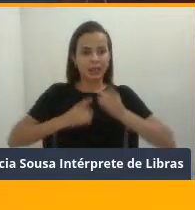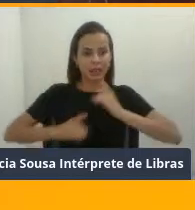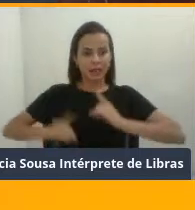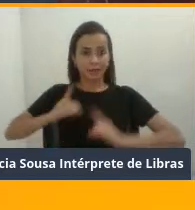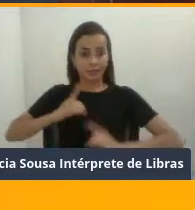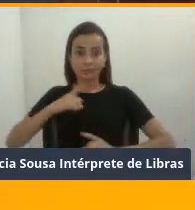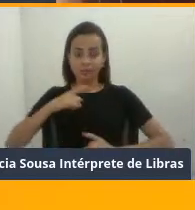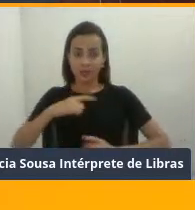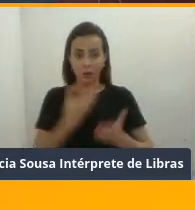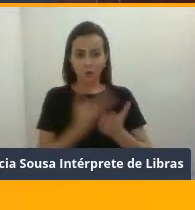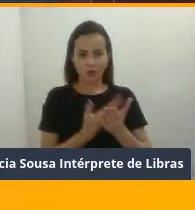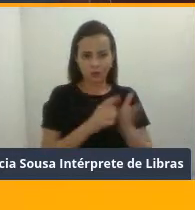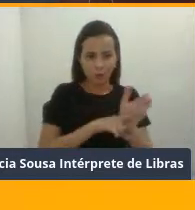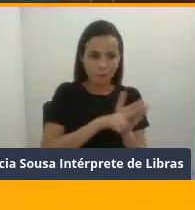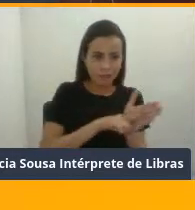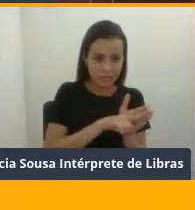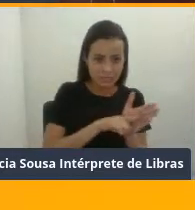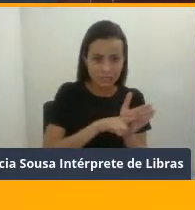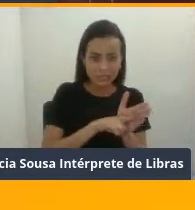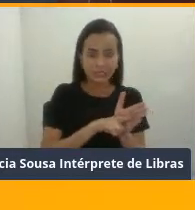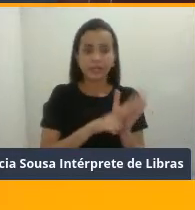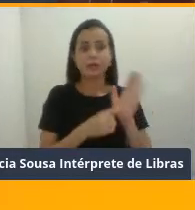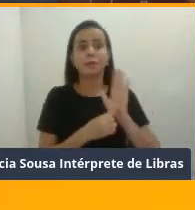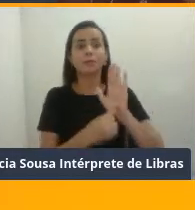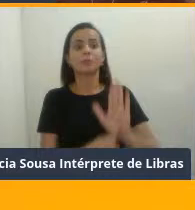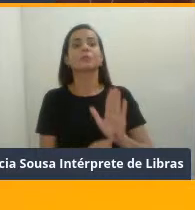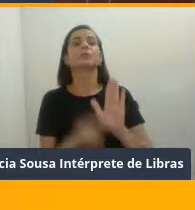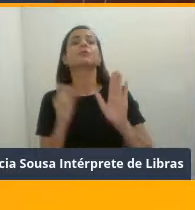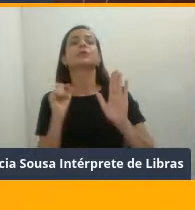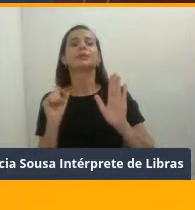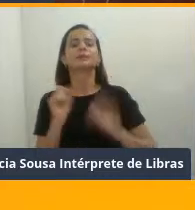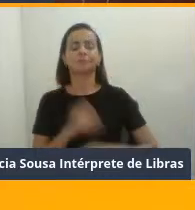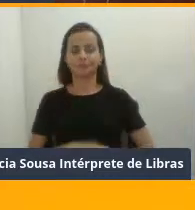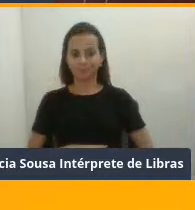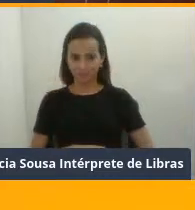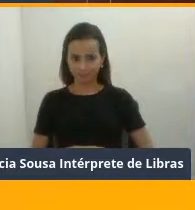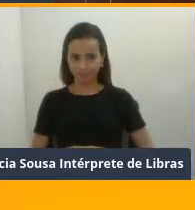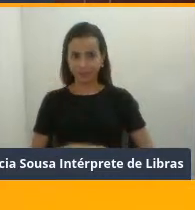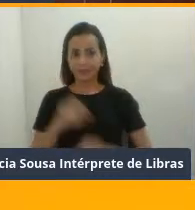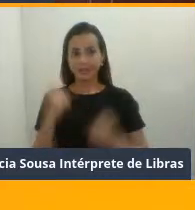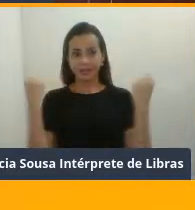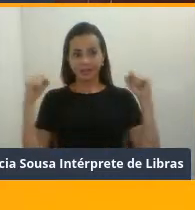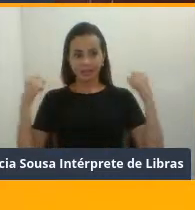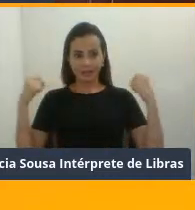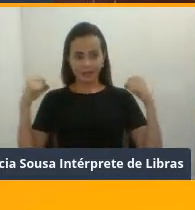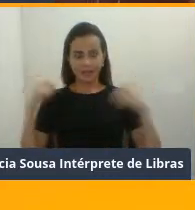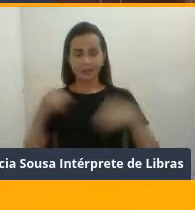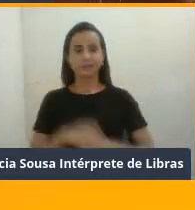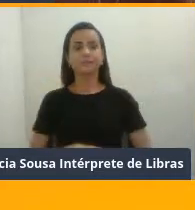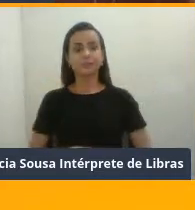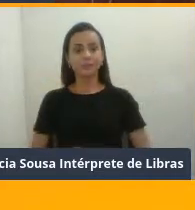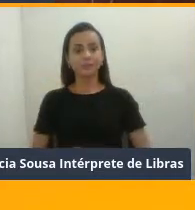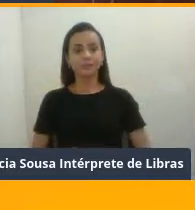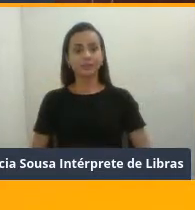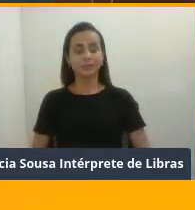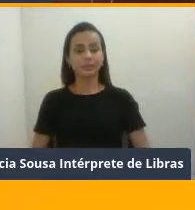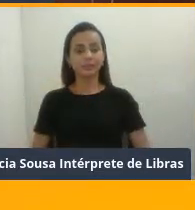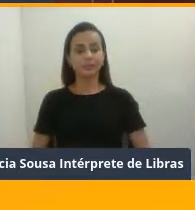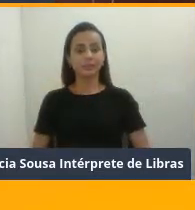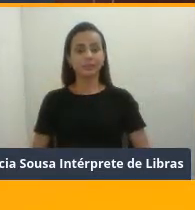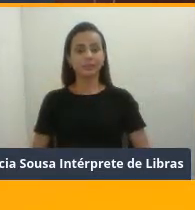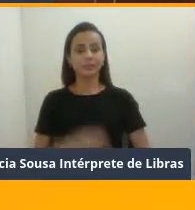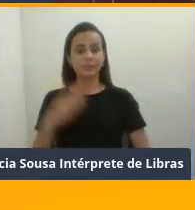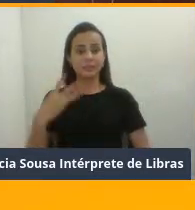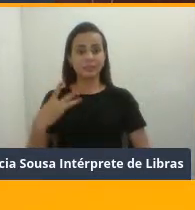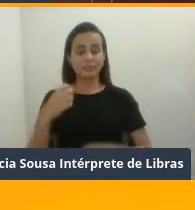Um estudo mostrou que exercícios físicos, três vezes na